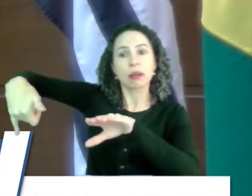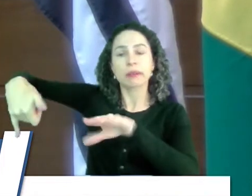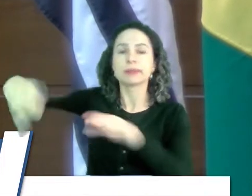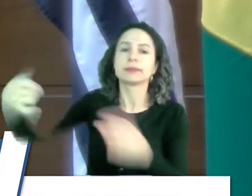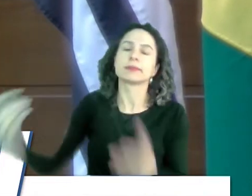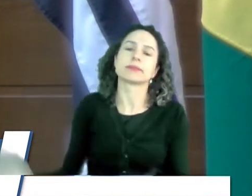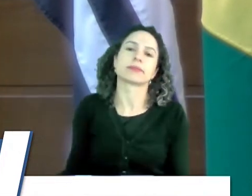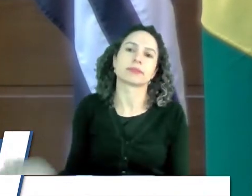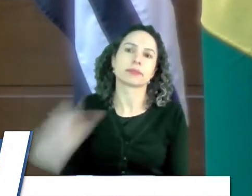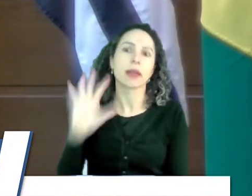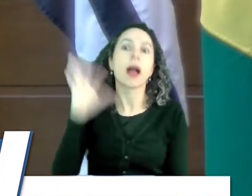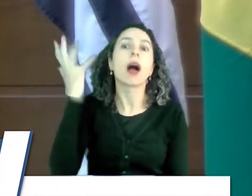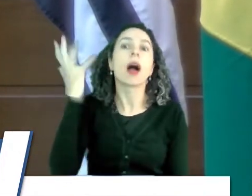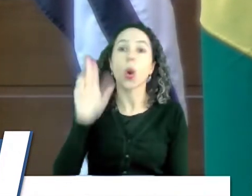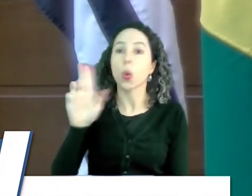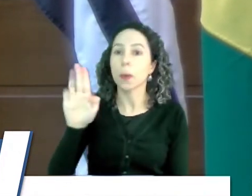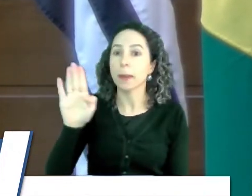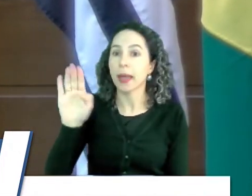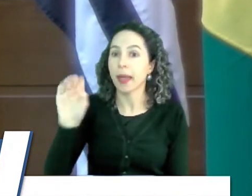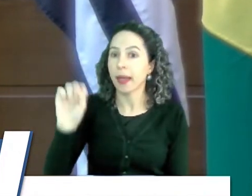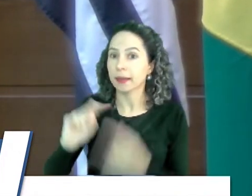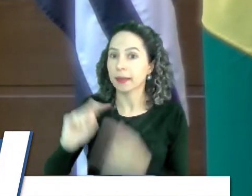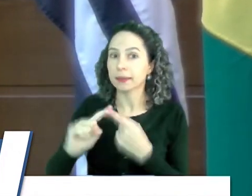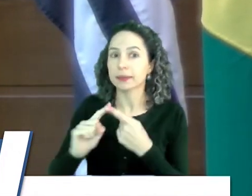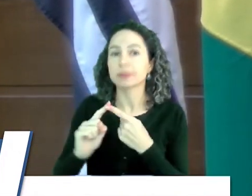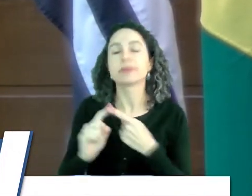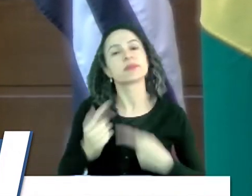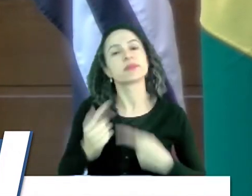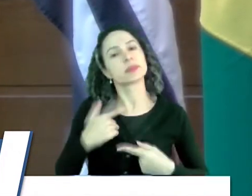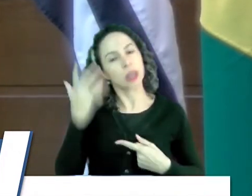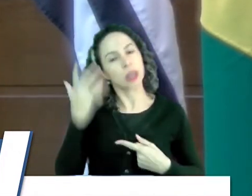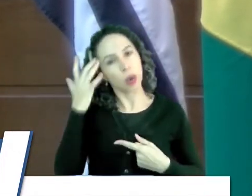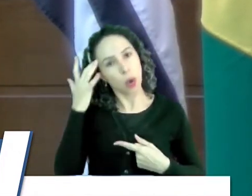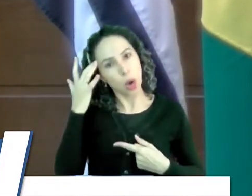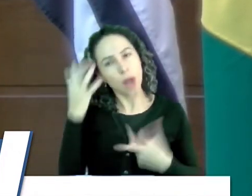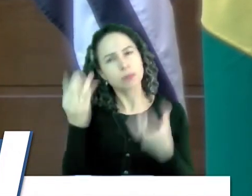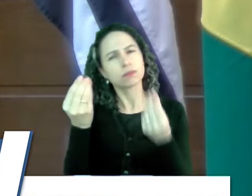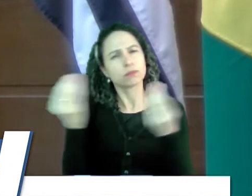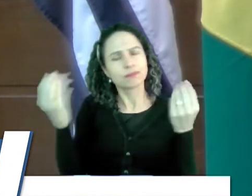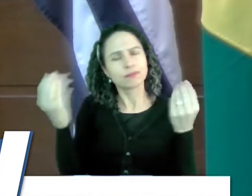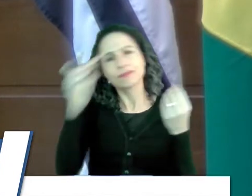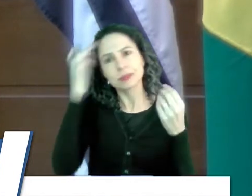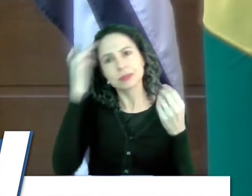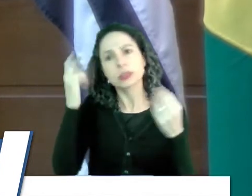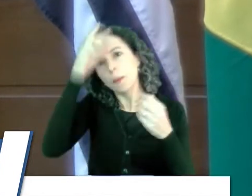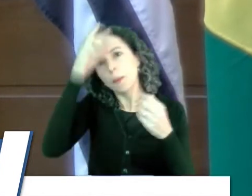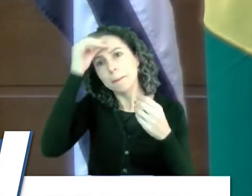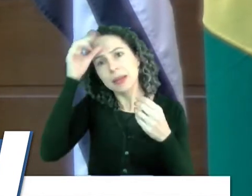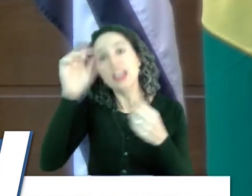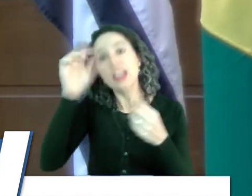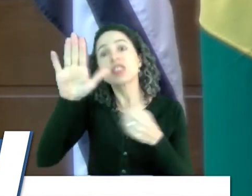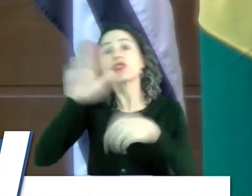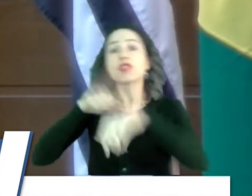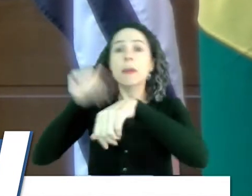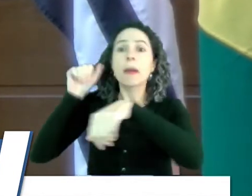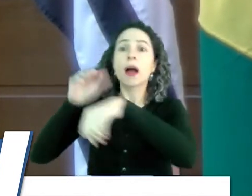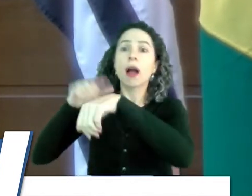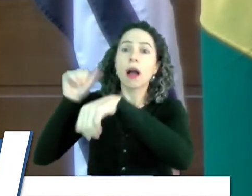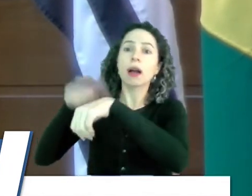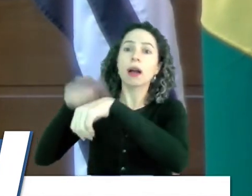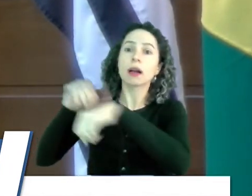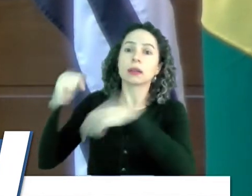nas UBS, eu acho que o tanto de gente aí que o prefeito está convocando para trabalhar,